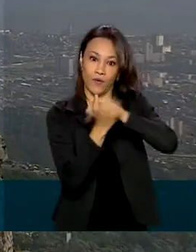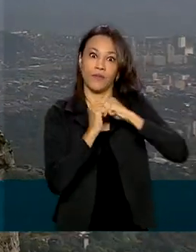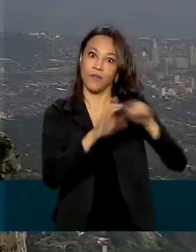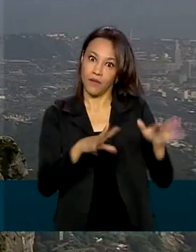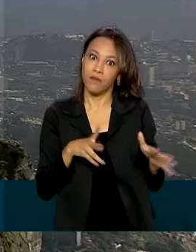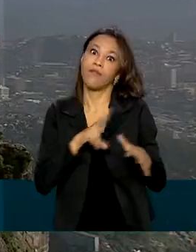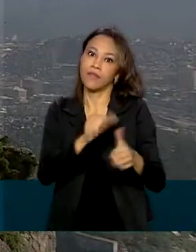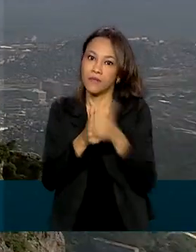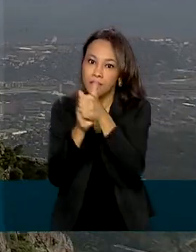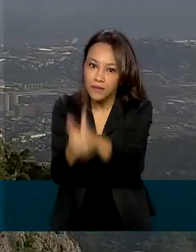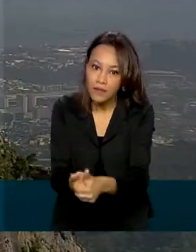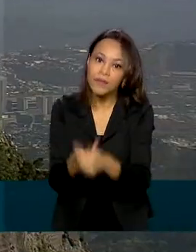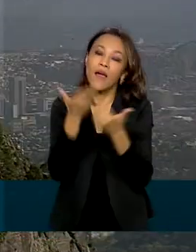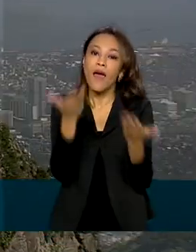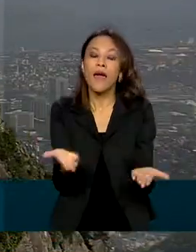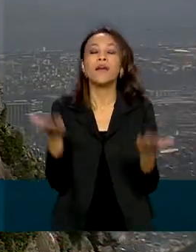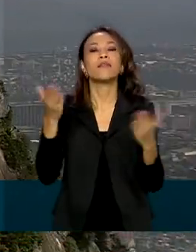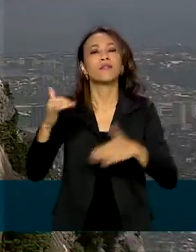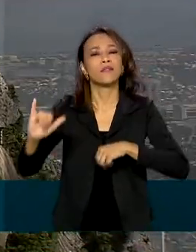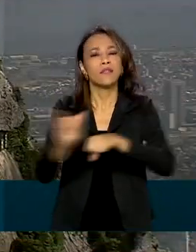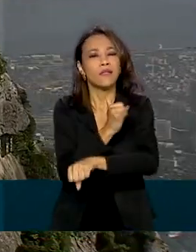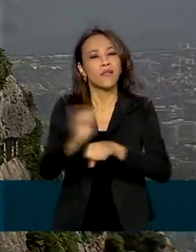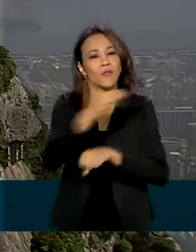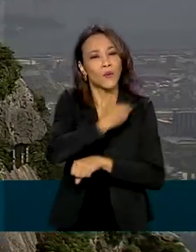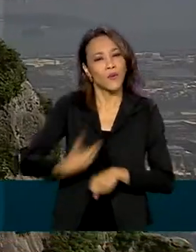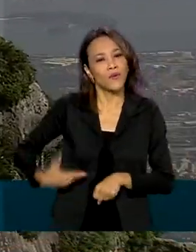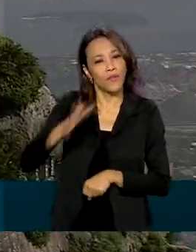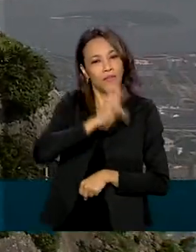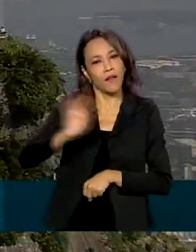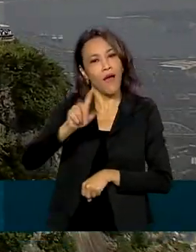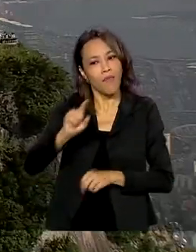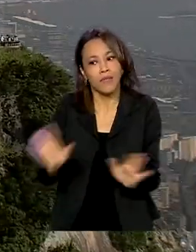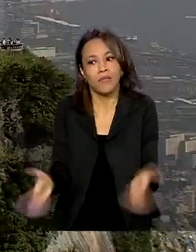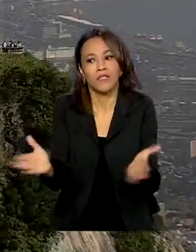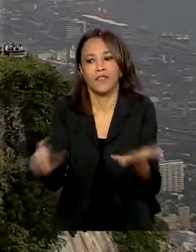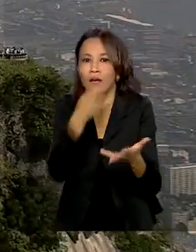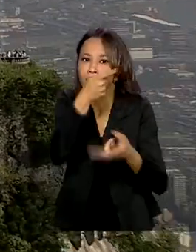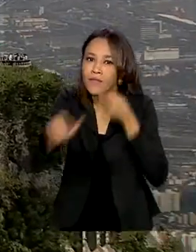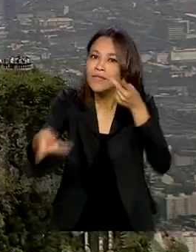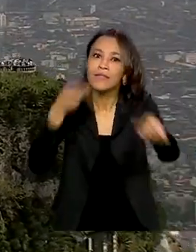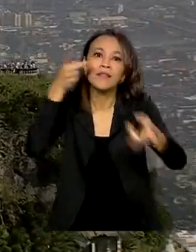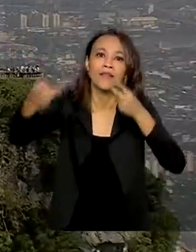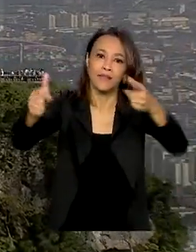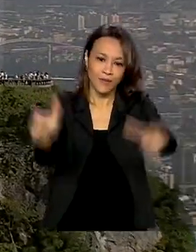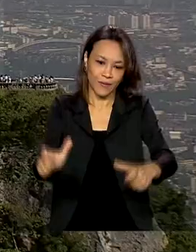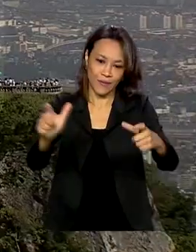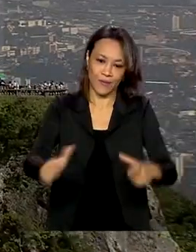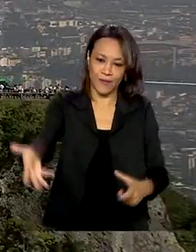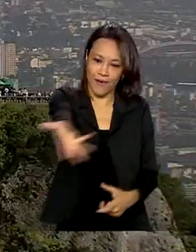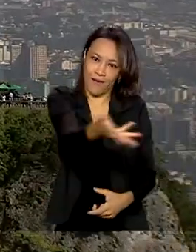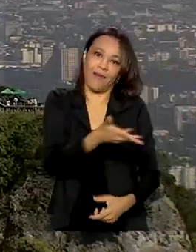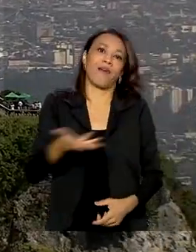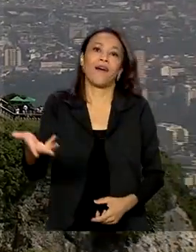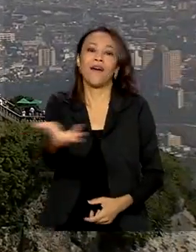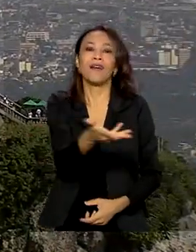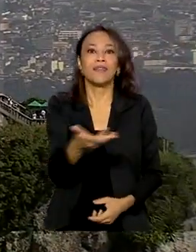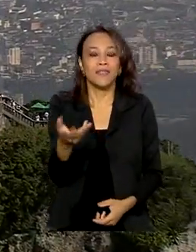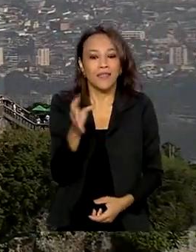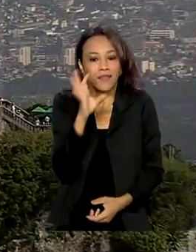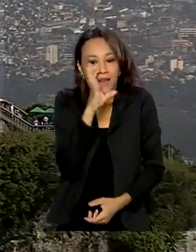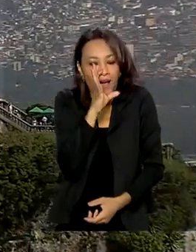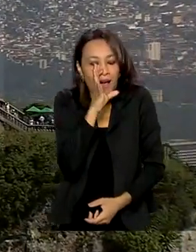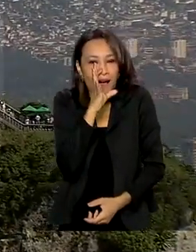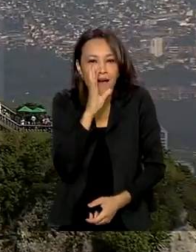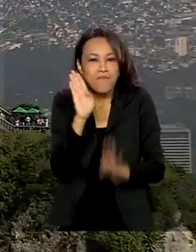Essa medida do governo federal é para incentivar a visitação e não deixa de ser um convite imperdível para